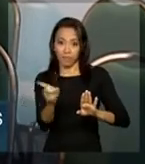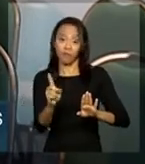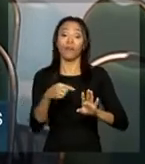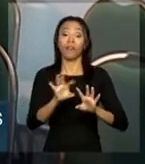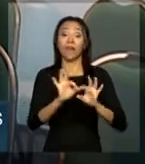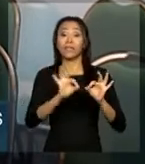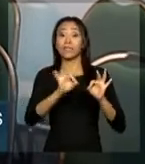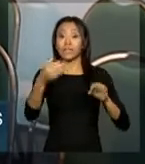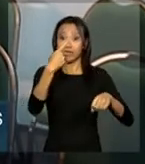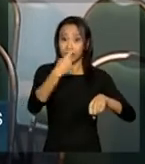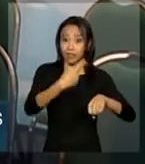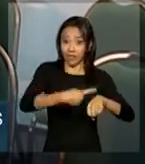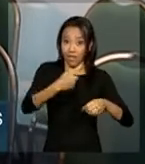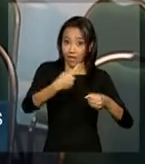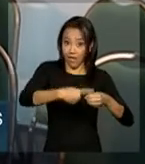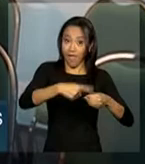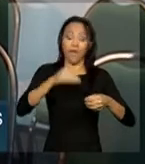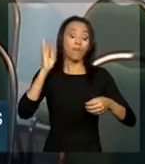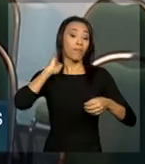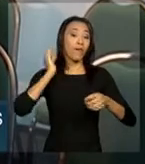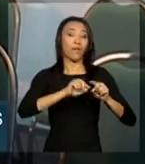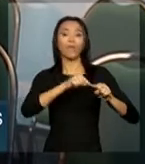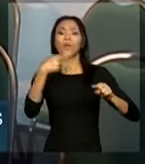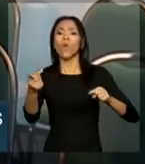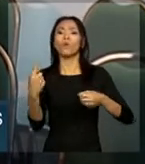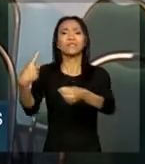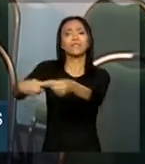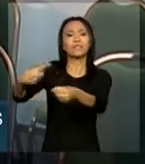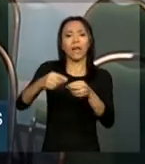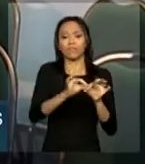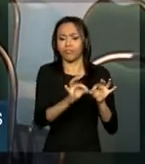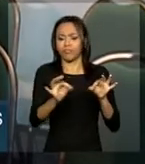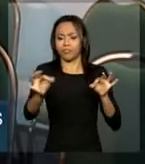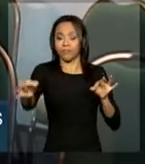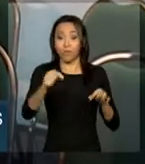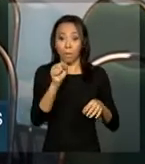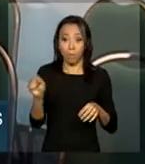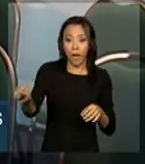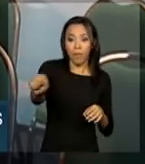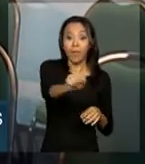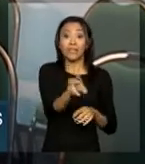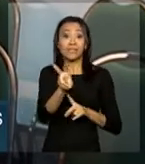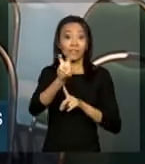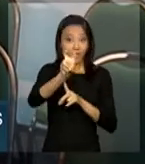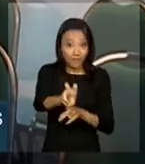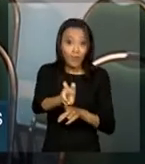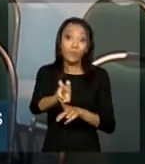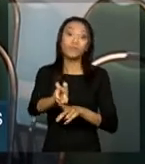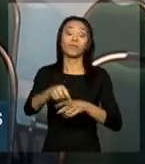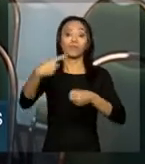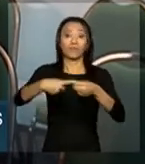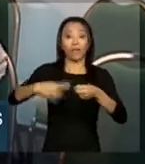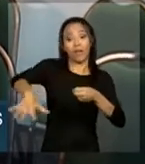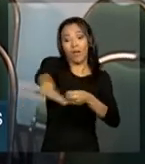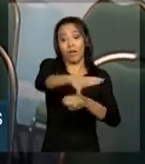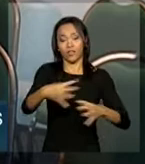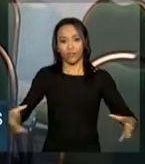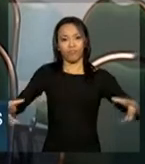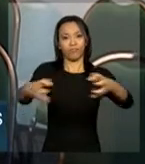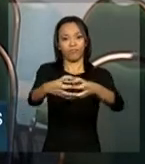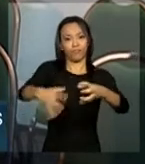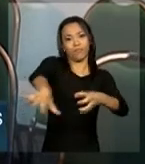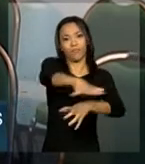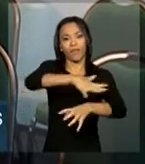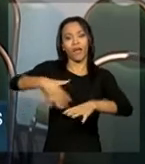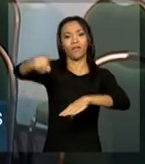Belém à cidade de Ananindeua, que é uma das cinco cidades que fazem parte da região metropolitana de